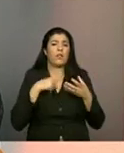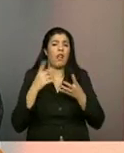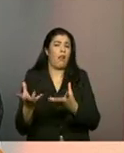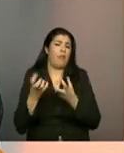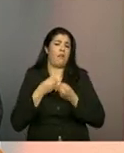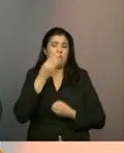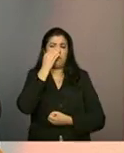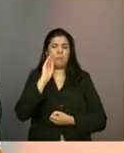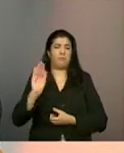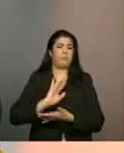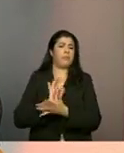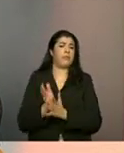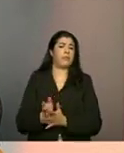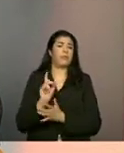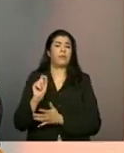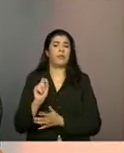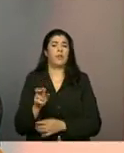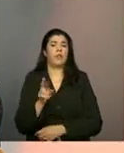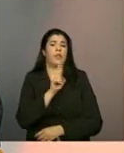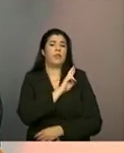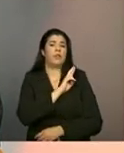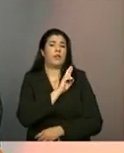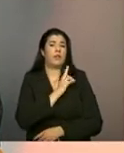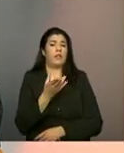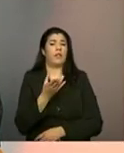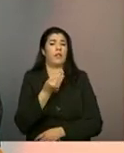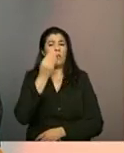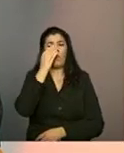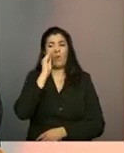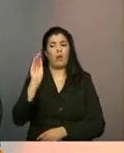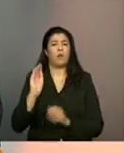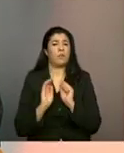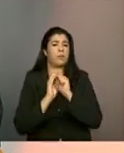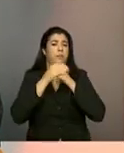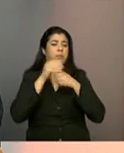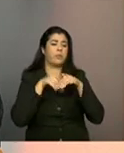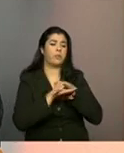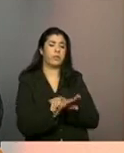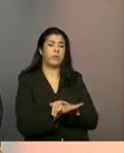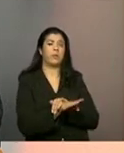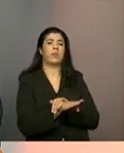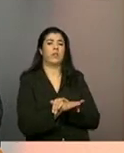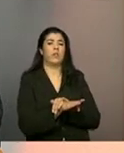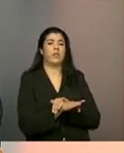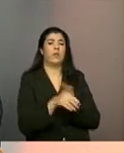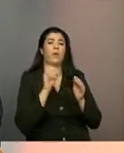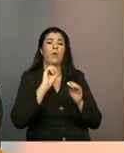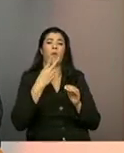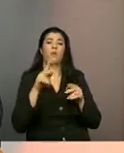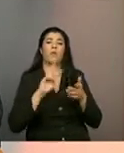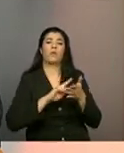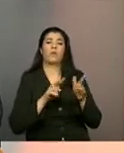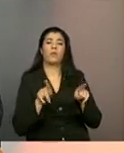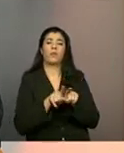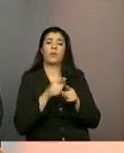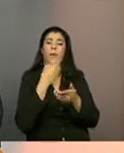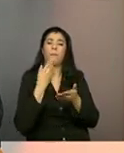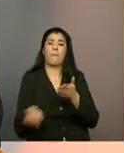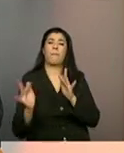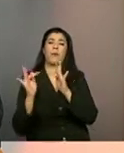do que diz respeito às situações de reclusão ou das perdas das relações